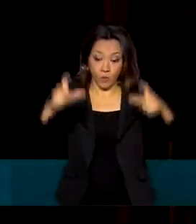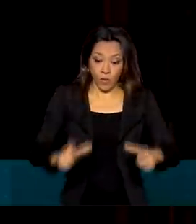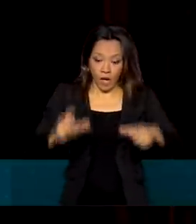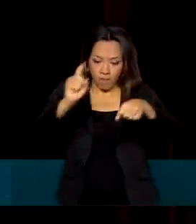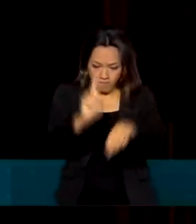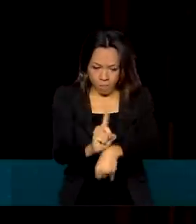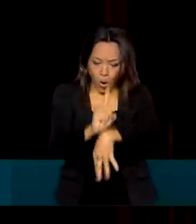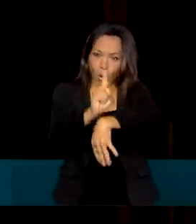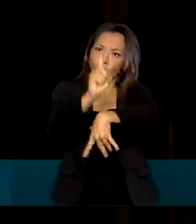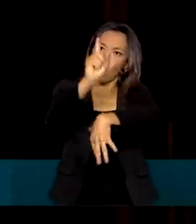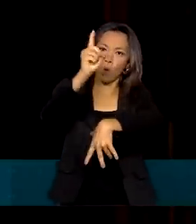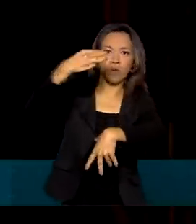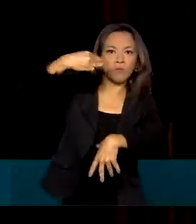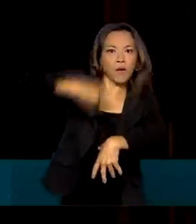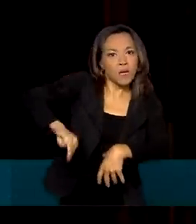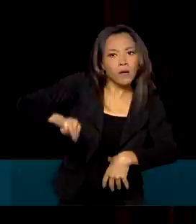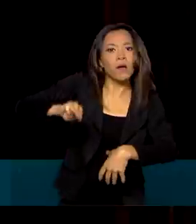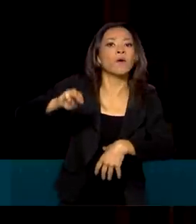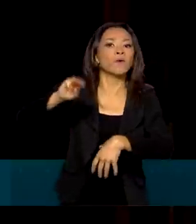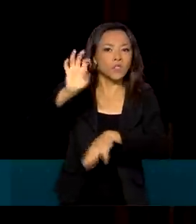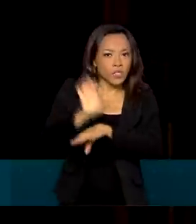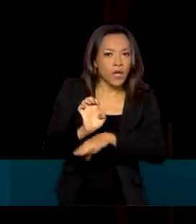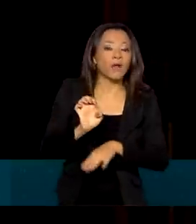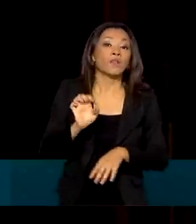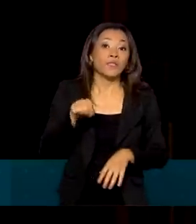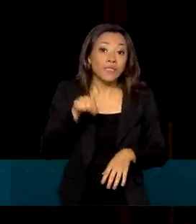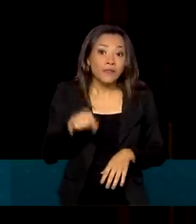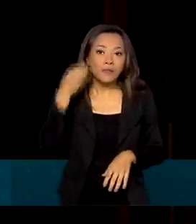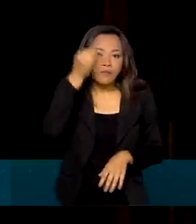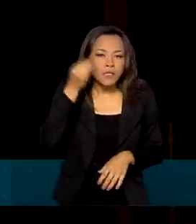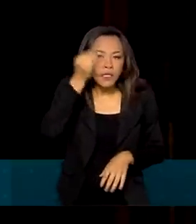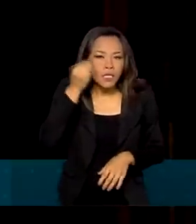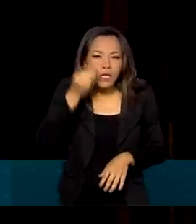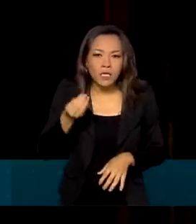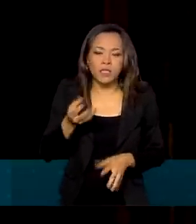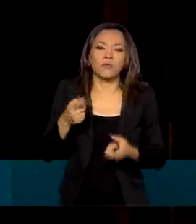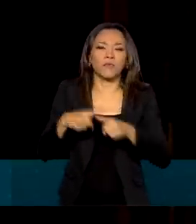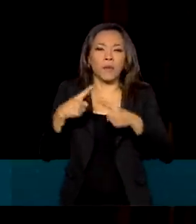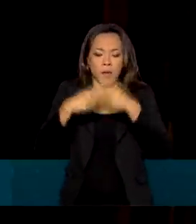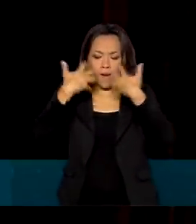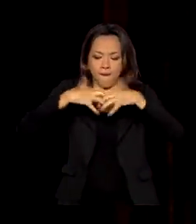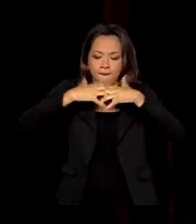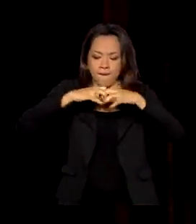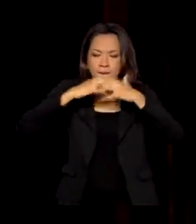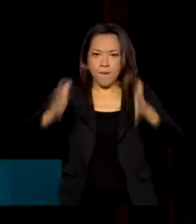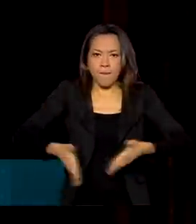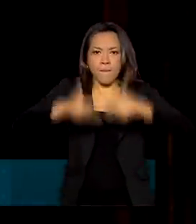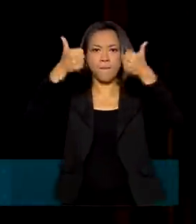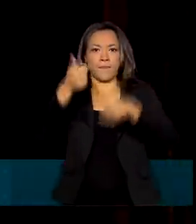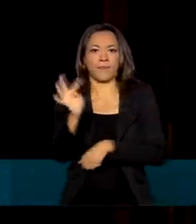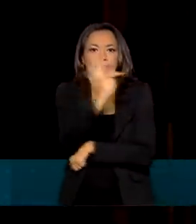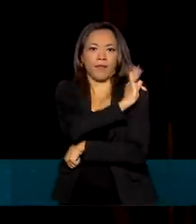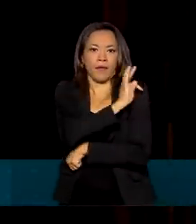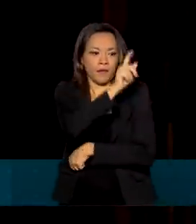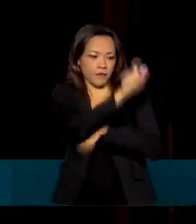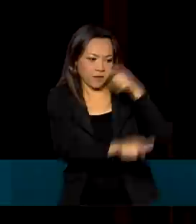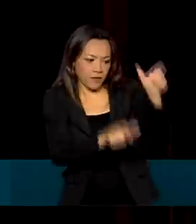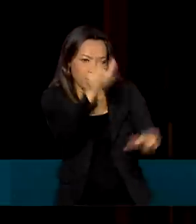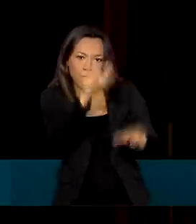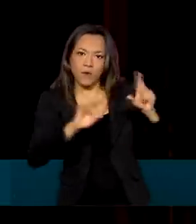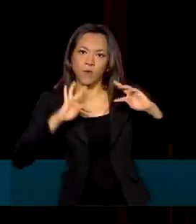implicará ainda no intercâmbio de experiências, no aperfeiçoamento técnico dos nossos recursos humanos, da nossa